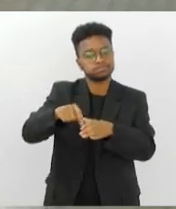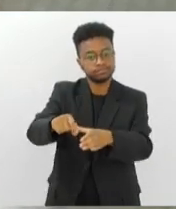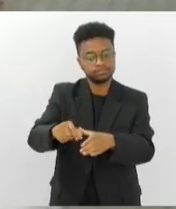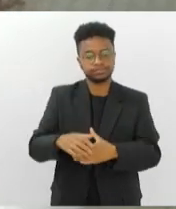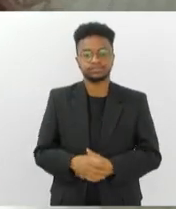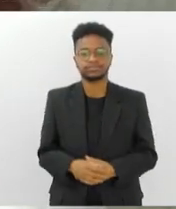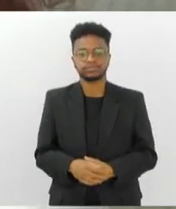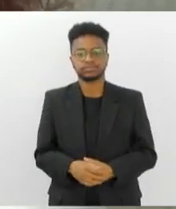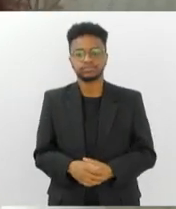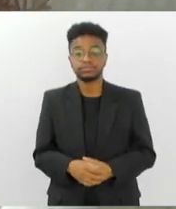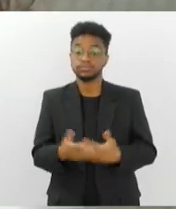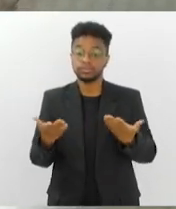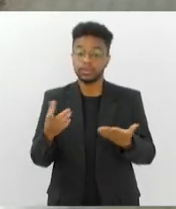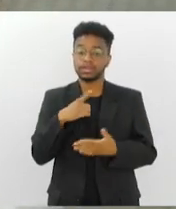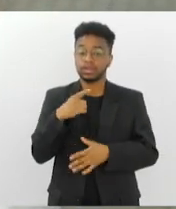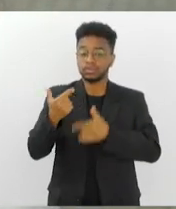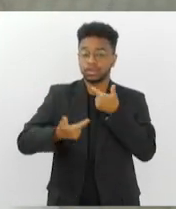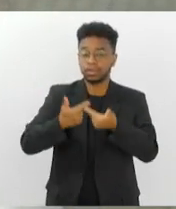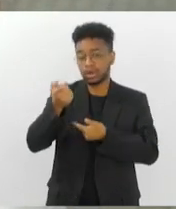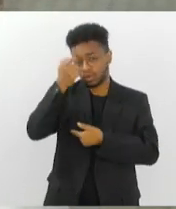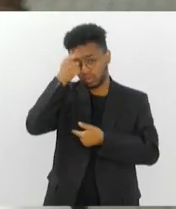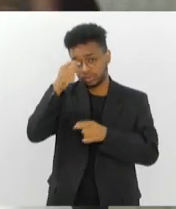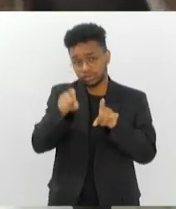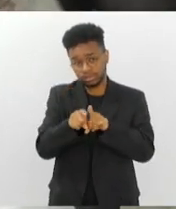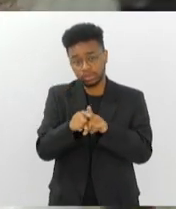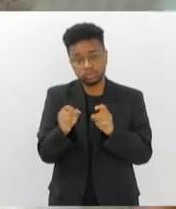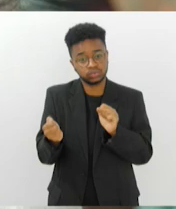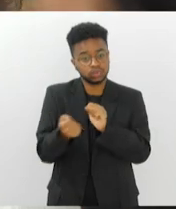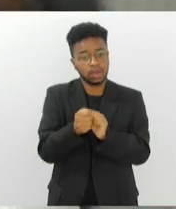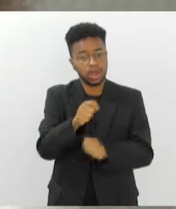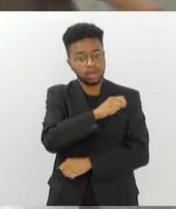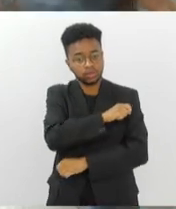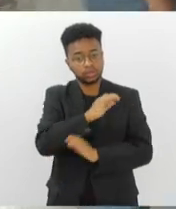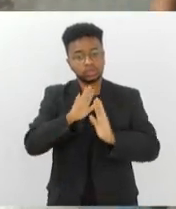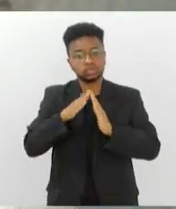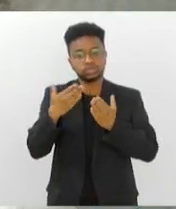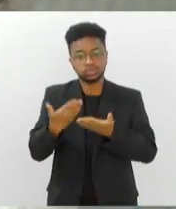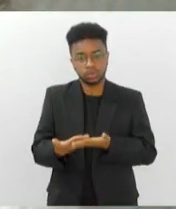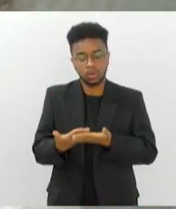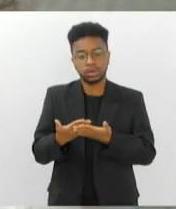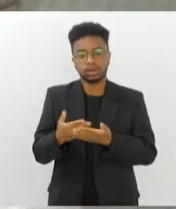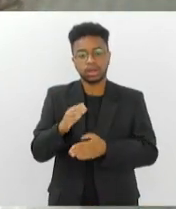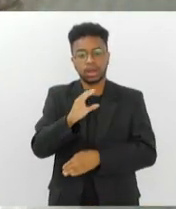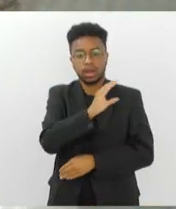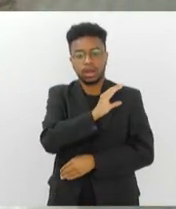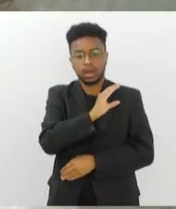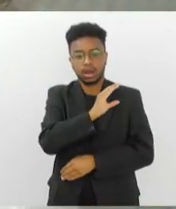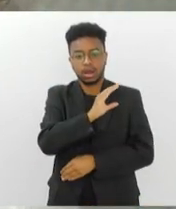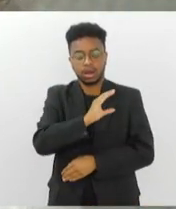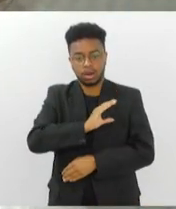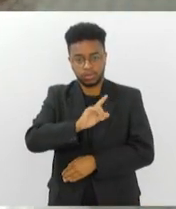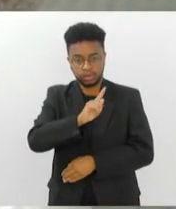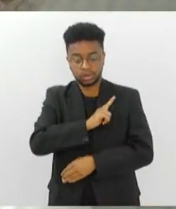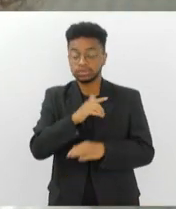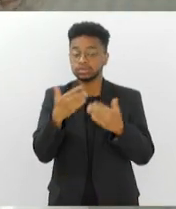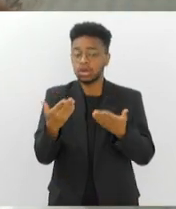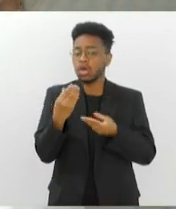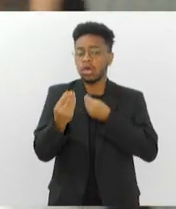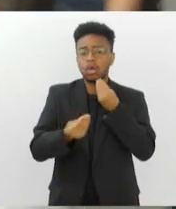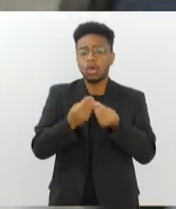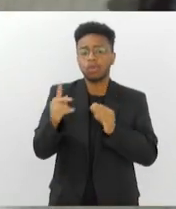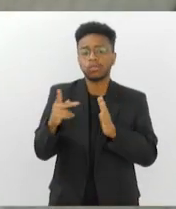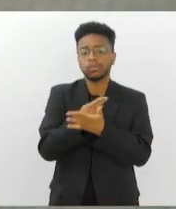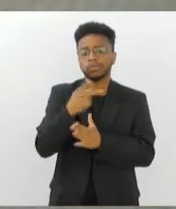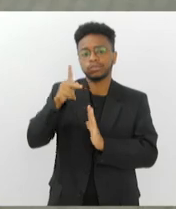E existe esse trabalho de conscientização com os estudantes da Escola Miesimo da Silva, em Campo Grande. Como é que é feito esse projeto